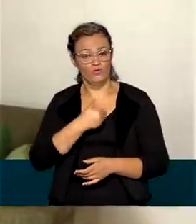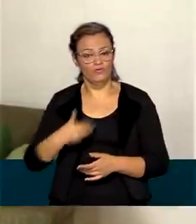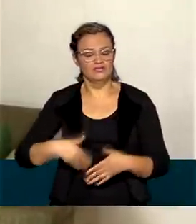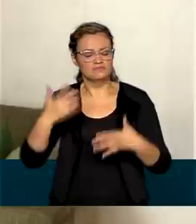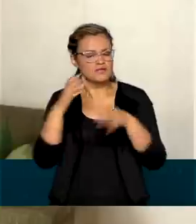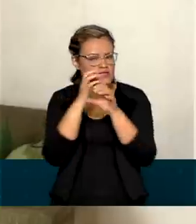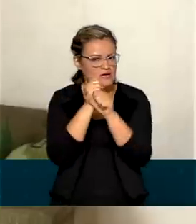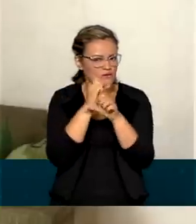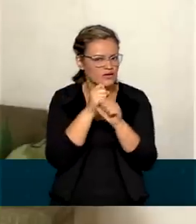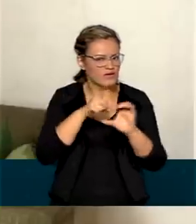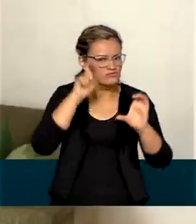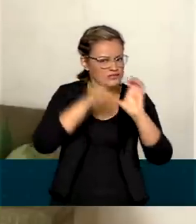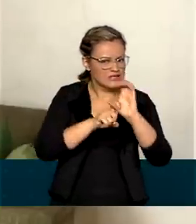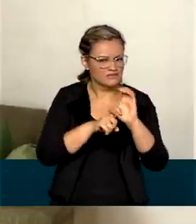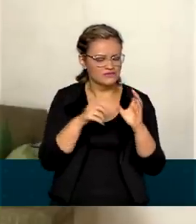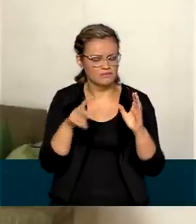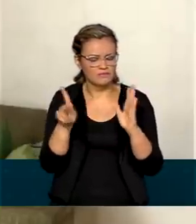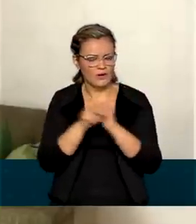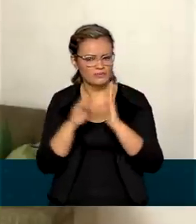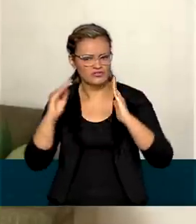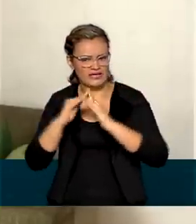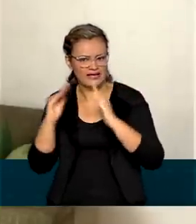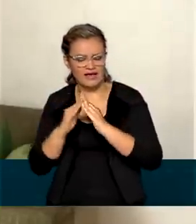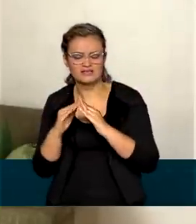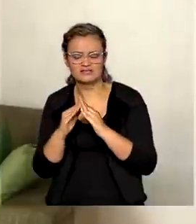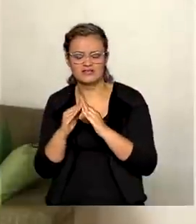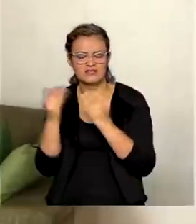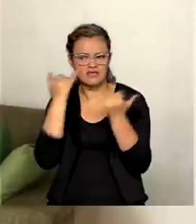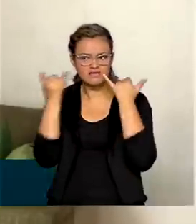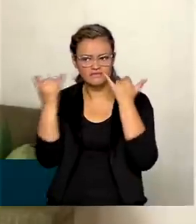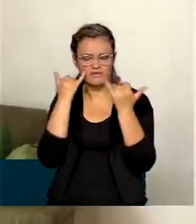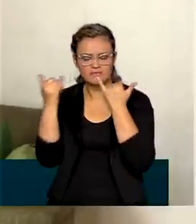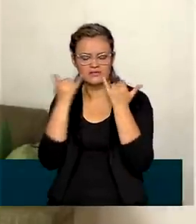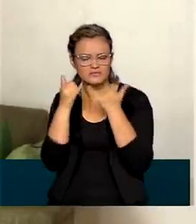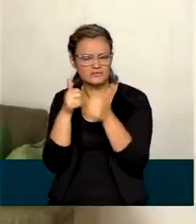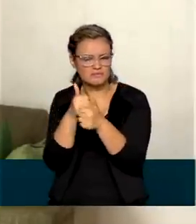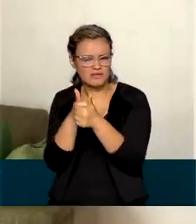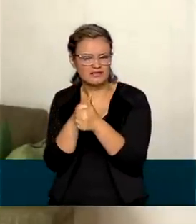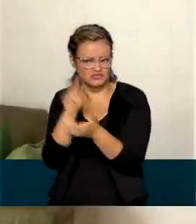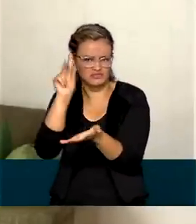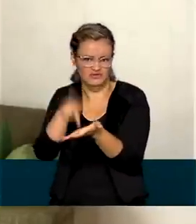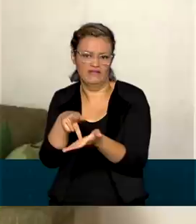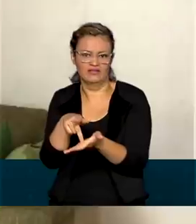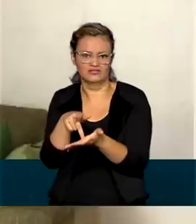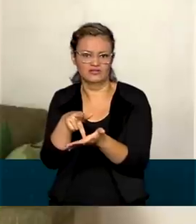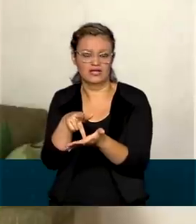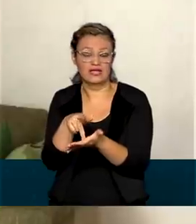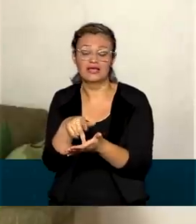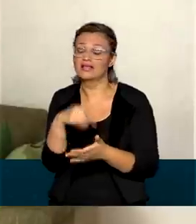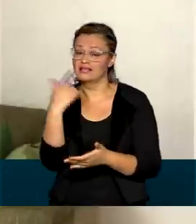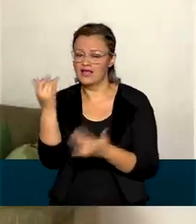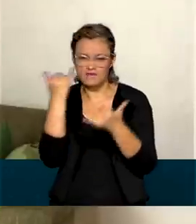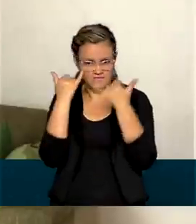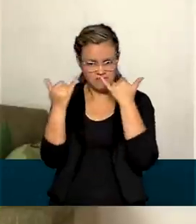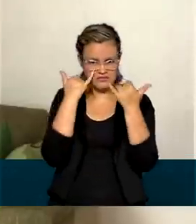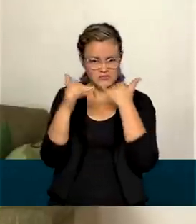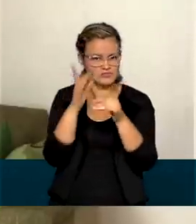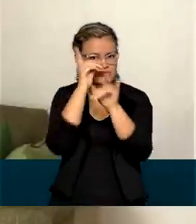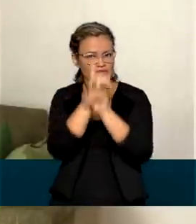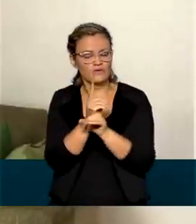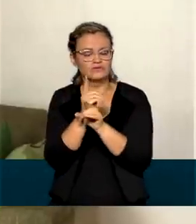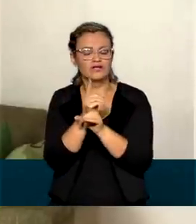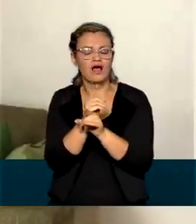de cálculo do déficit habitacional apresenta dados mais próximos à realidade. E essas informações